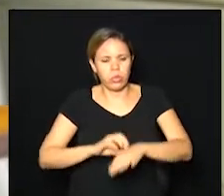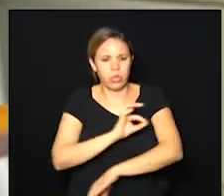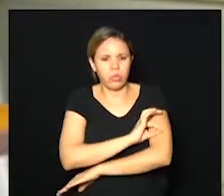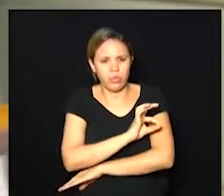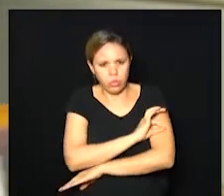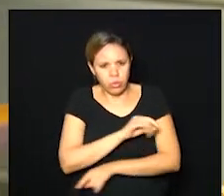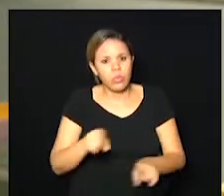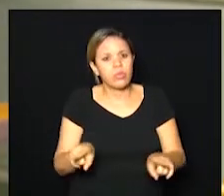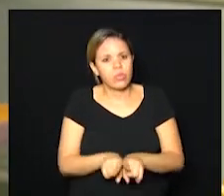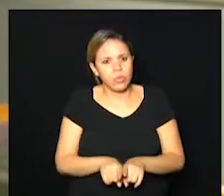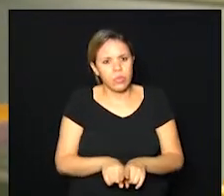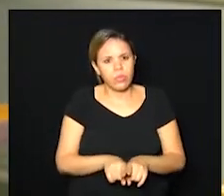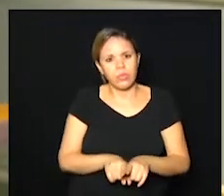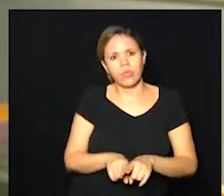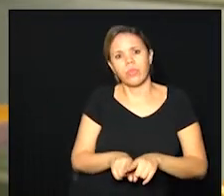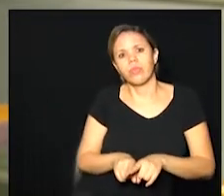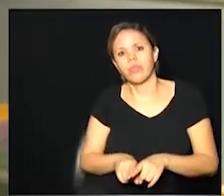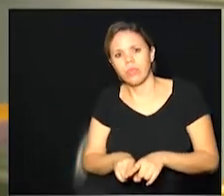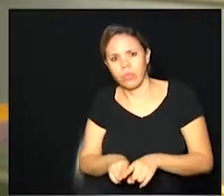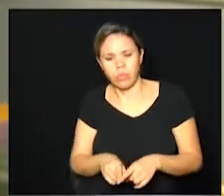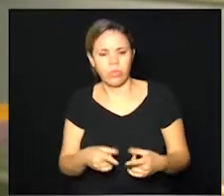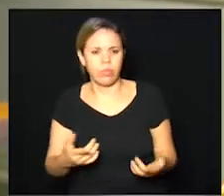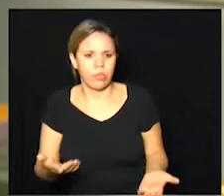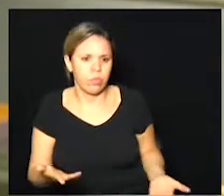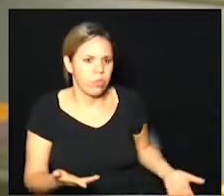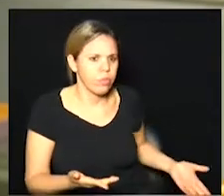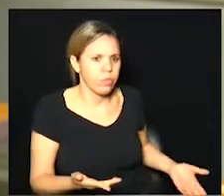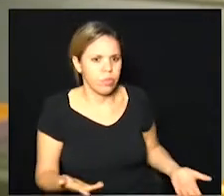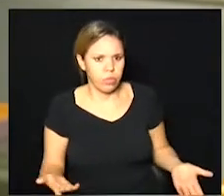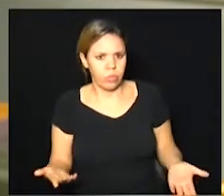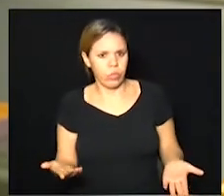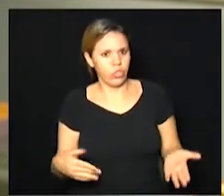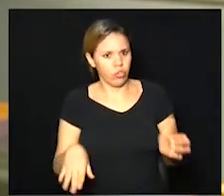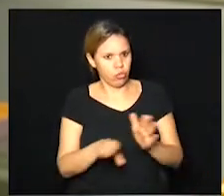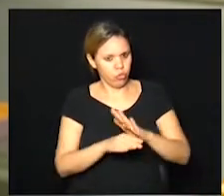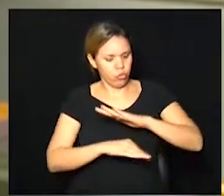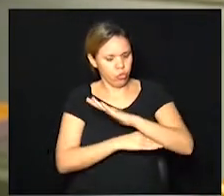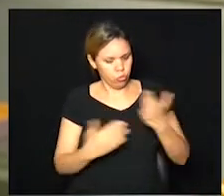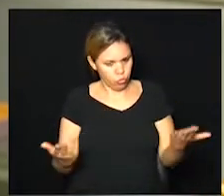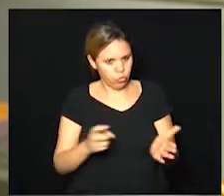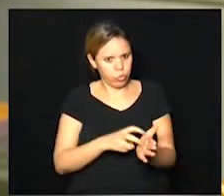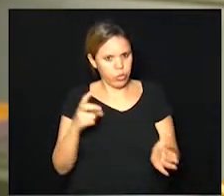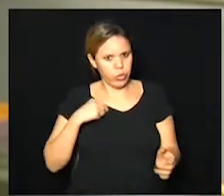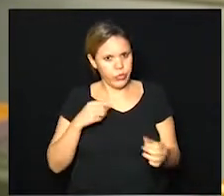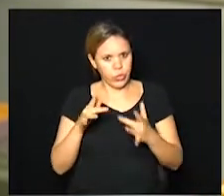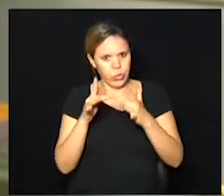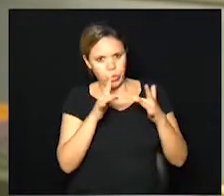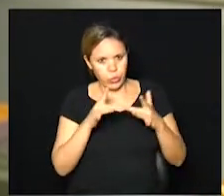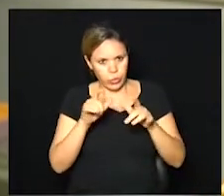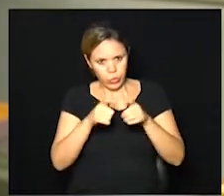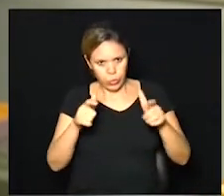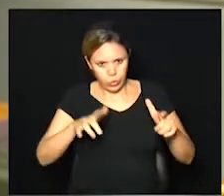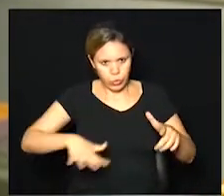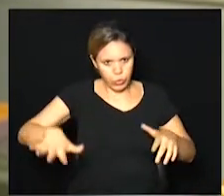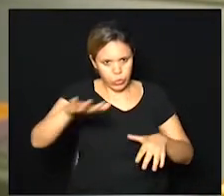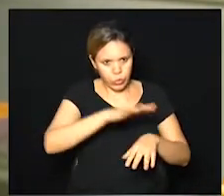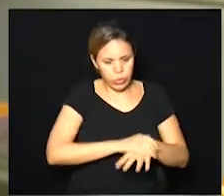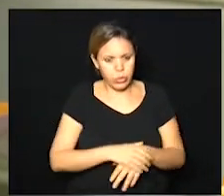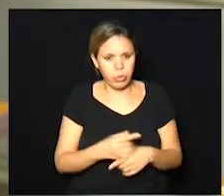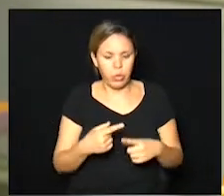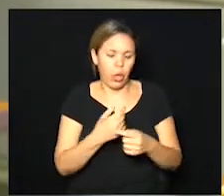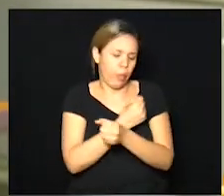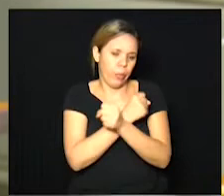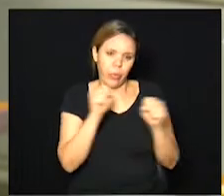assim estaria. Chegando na casa hoje pela manhã, fiz um contato com a maioria, porque é